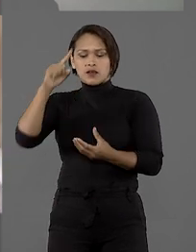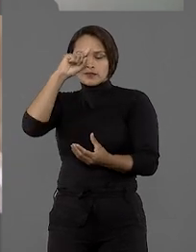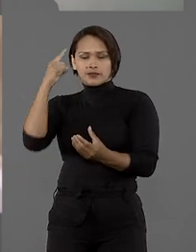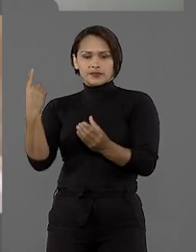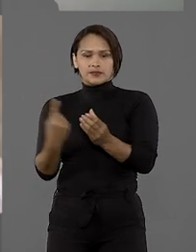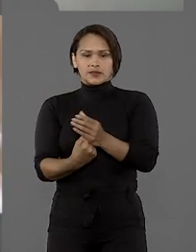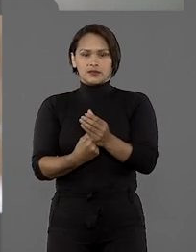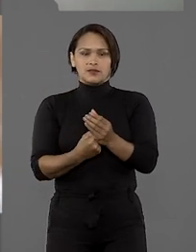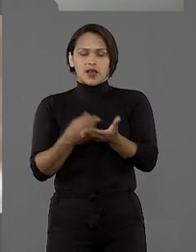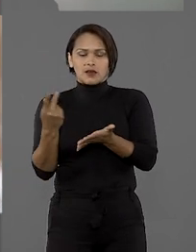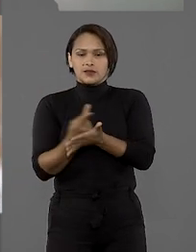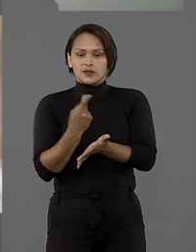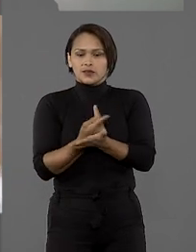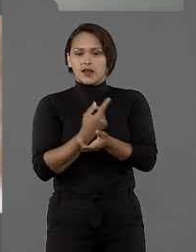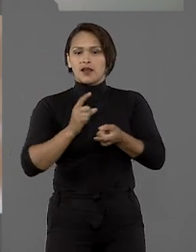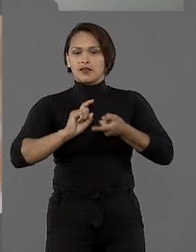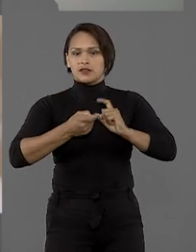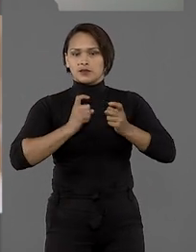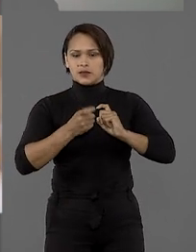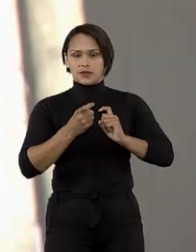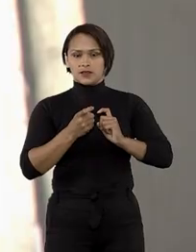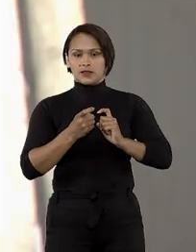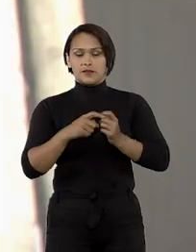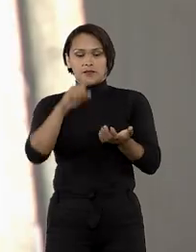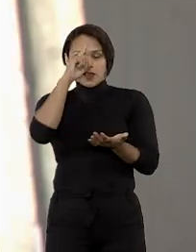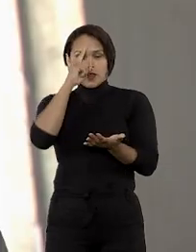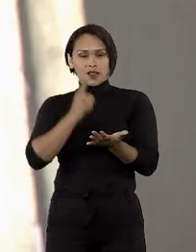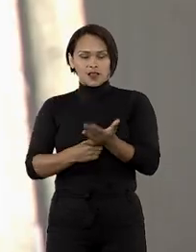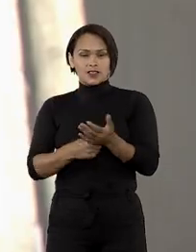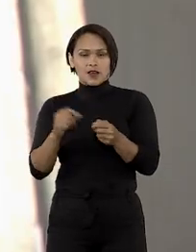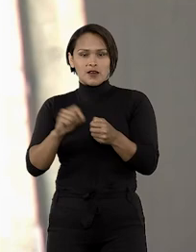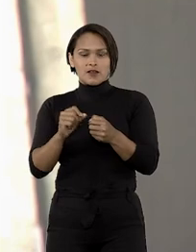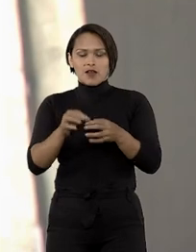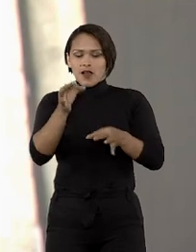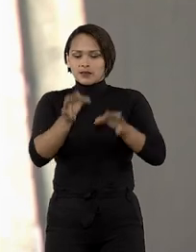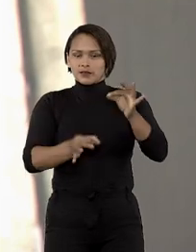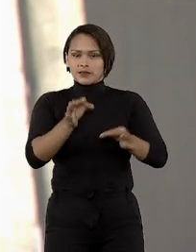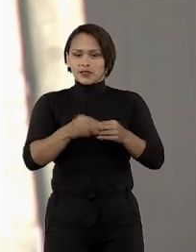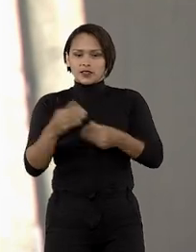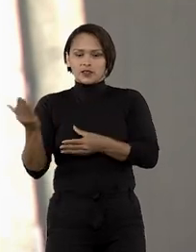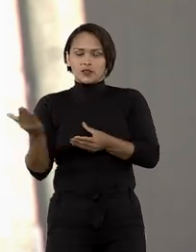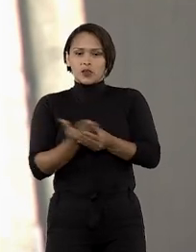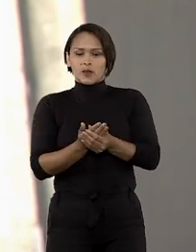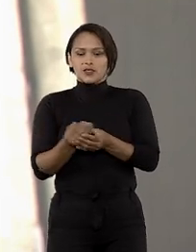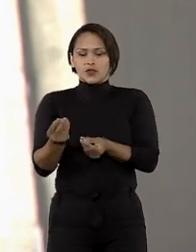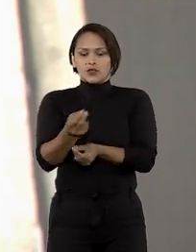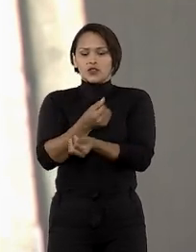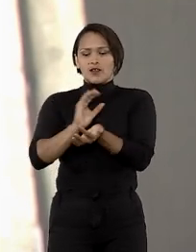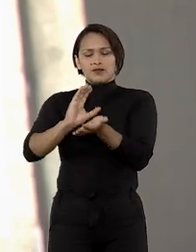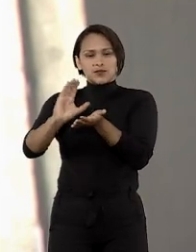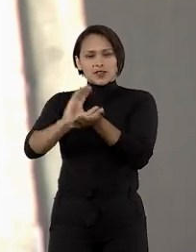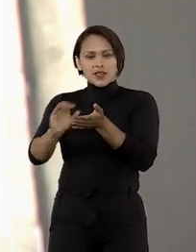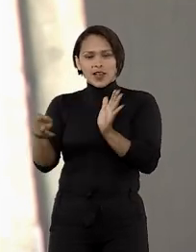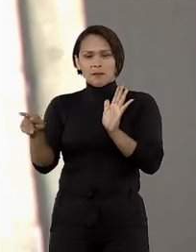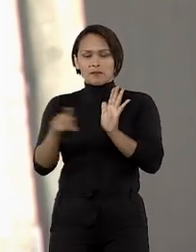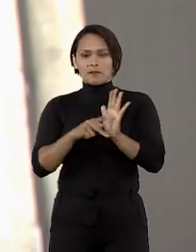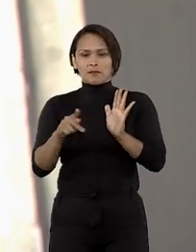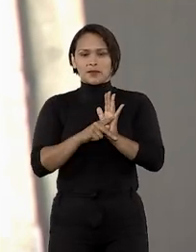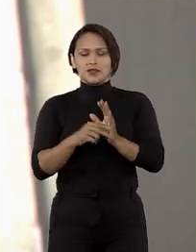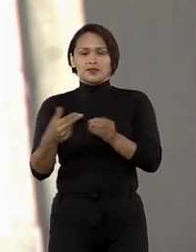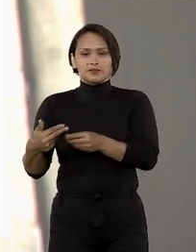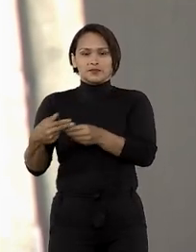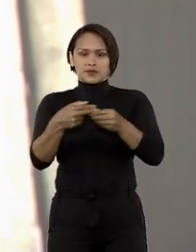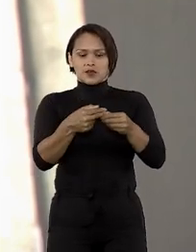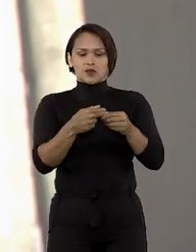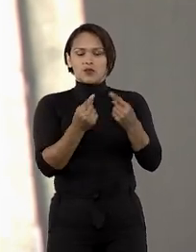passivo em ação de improbidade administrativa. A decisão foi tomada em julgamento de uma ação de ressarcimento proposta pela União